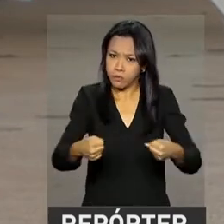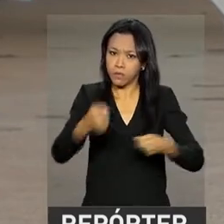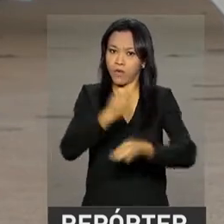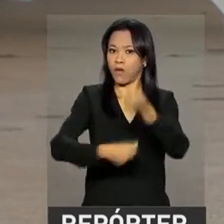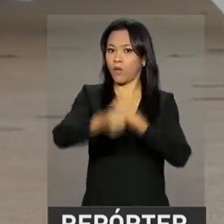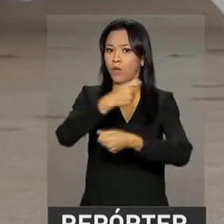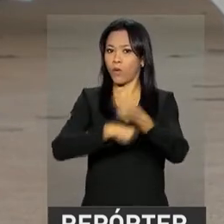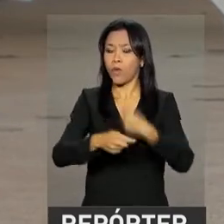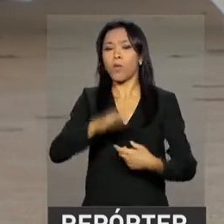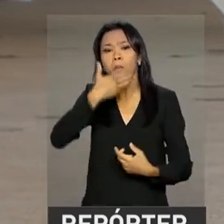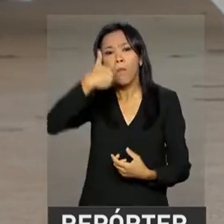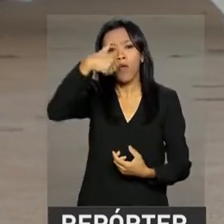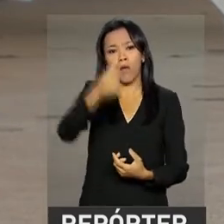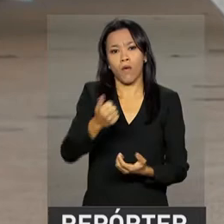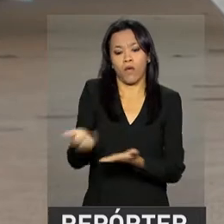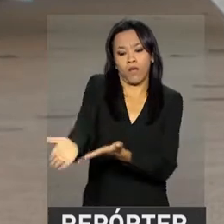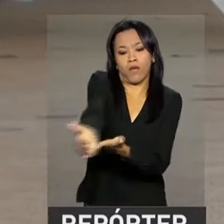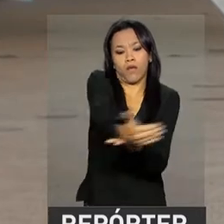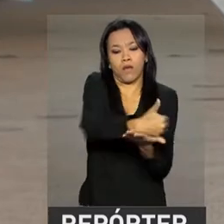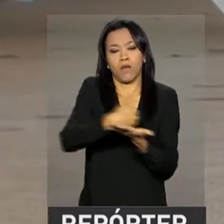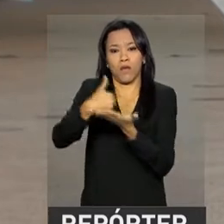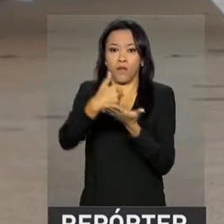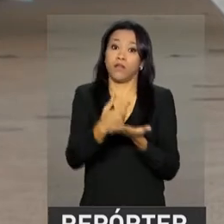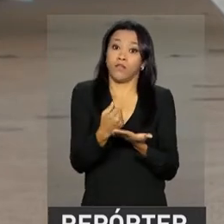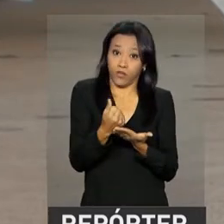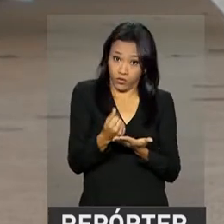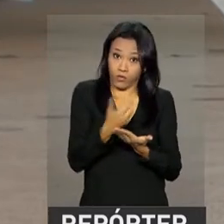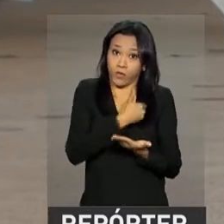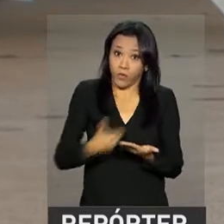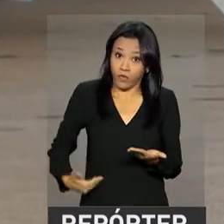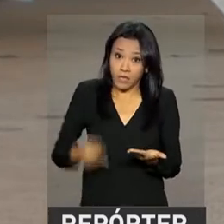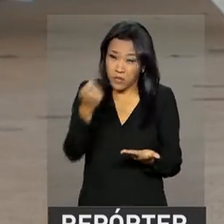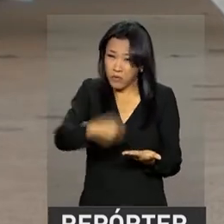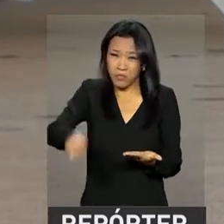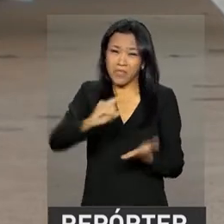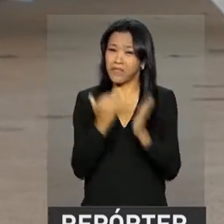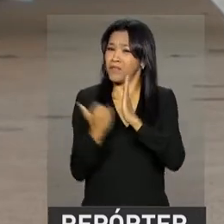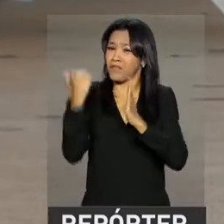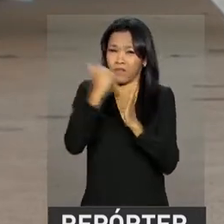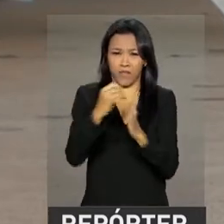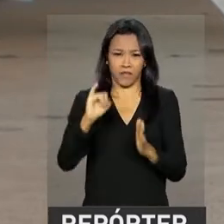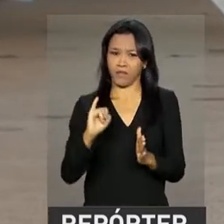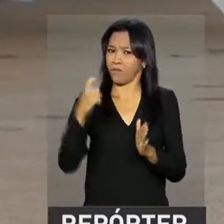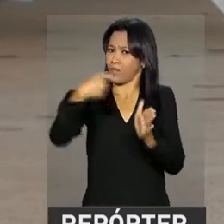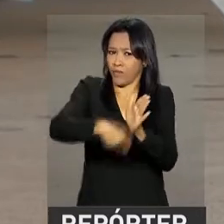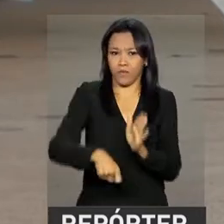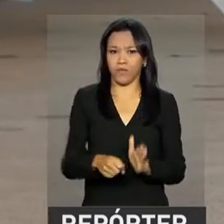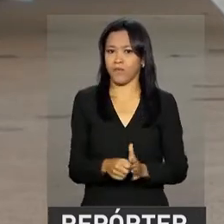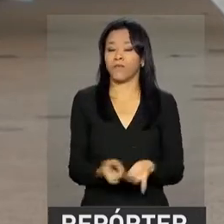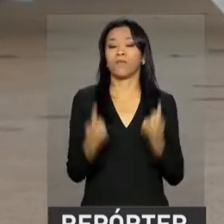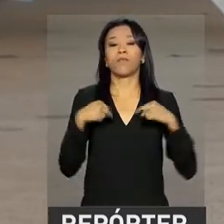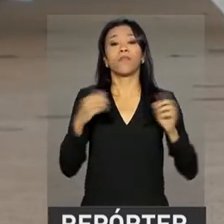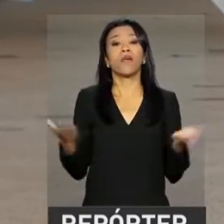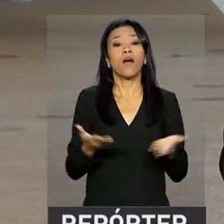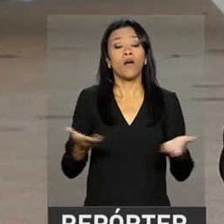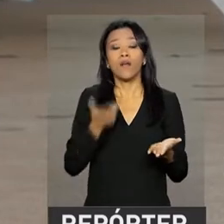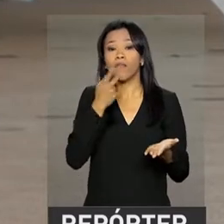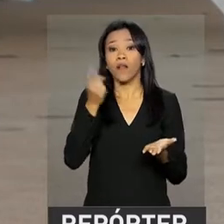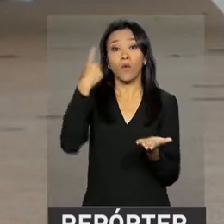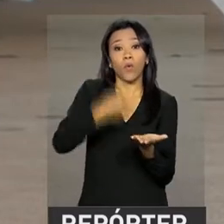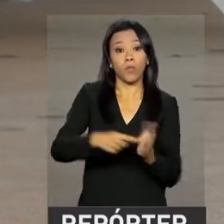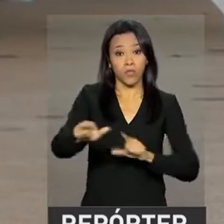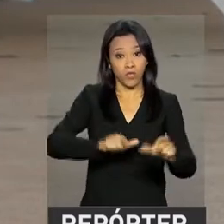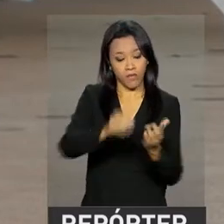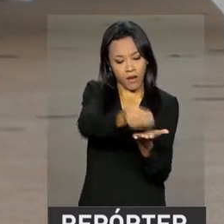melhorar a arrecadação brasileira, sem que seja necessário, portanto, um aumento de tributos. Agora, vou falar um pouquinho da agenda do presidente Michel